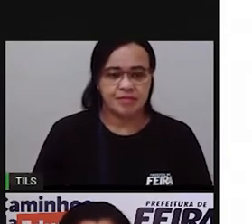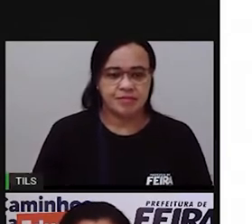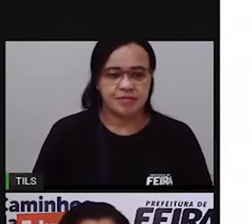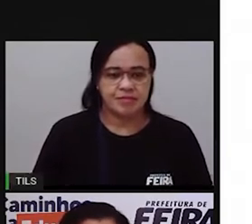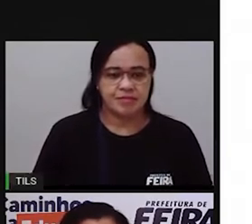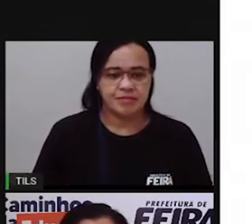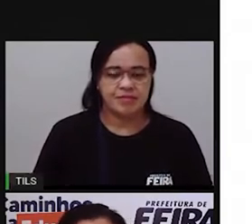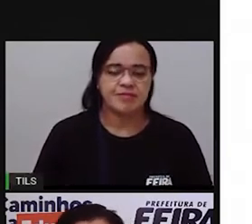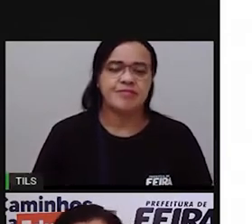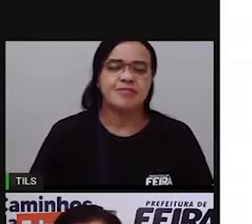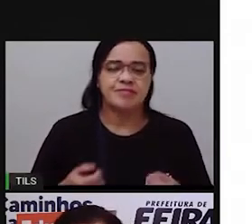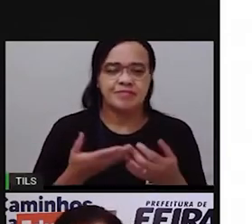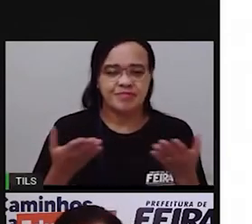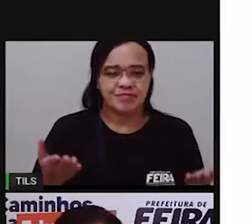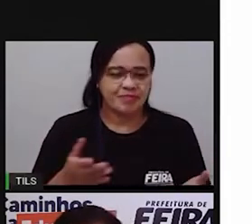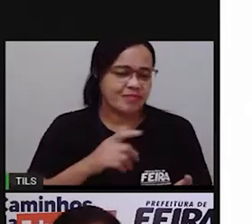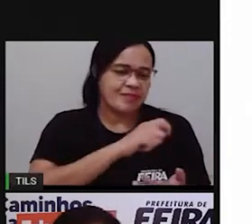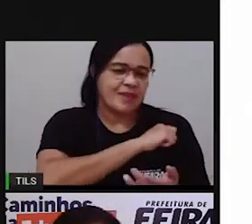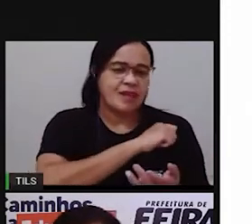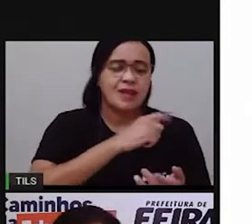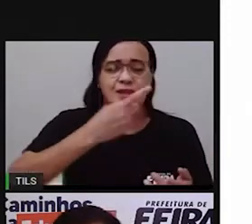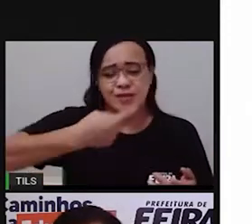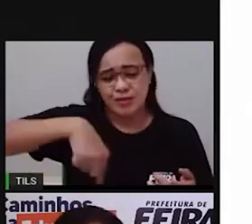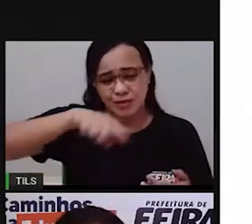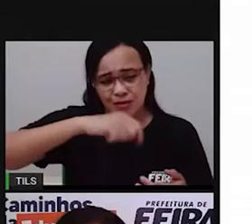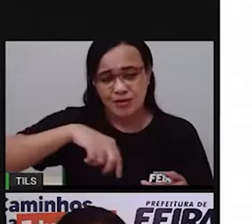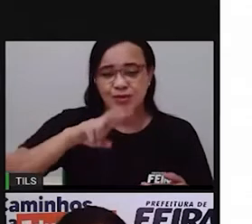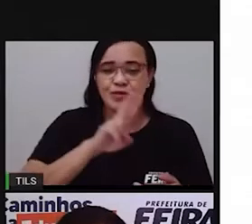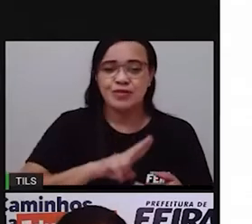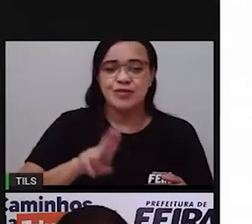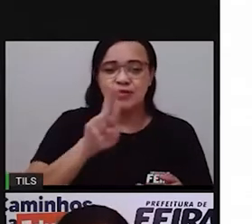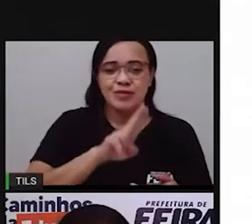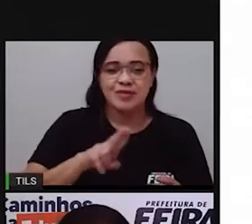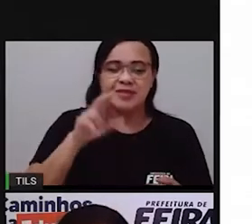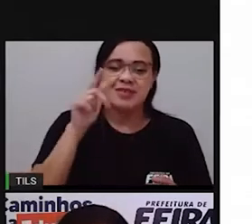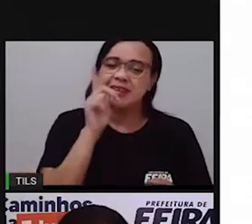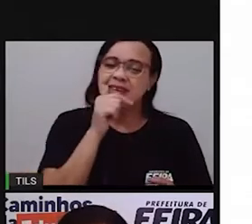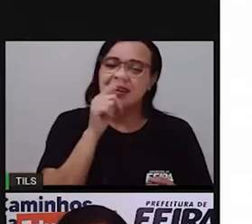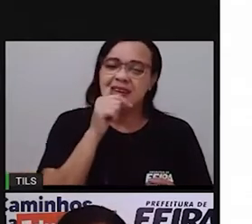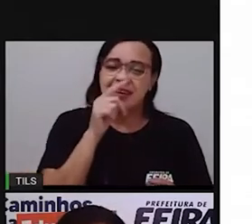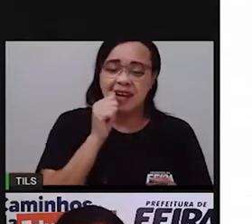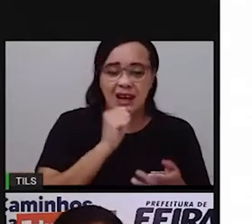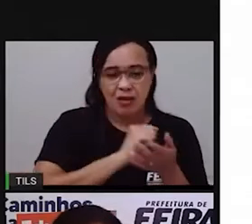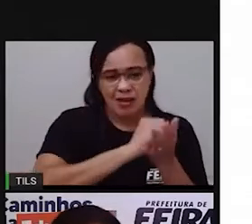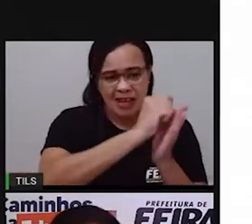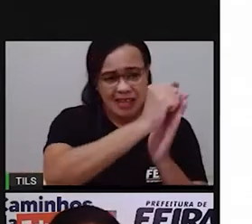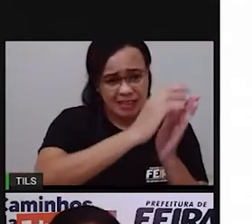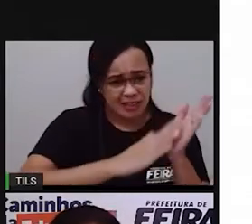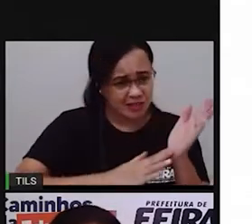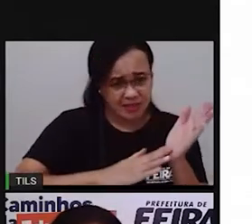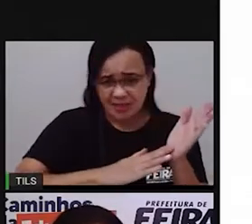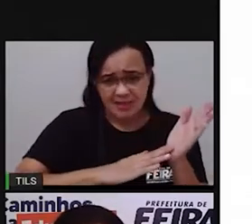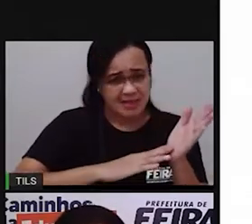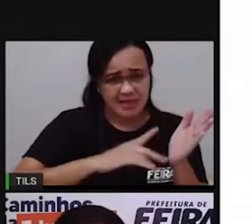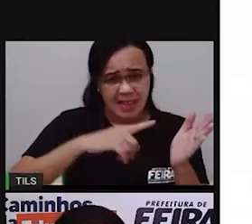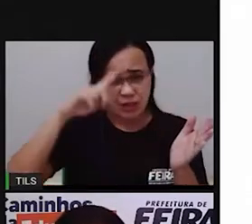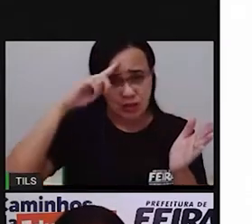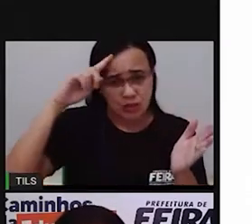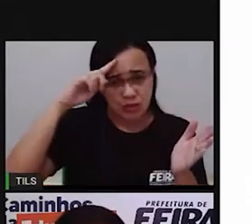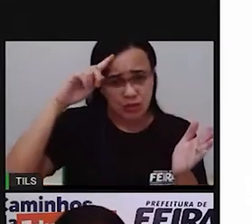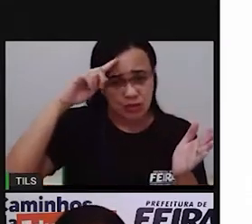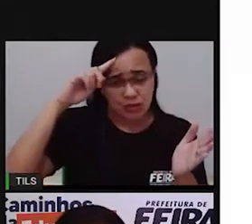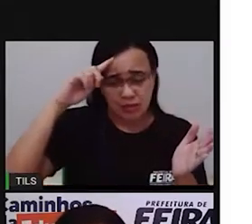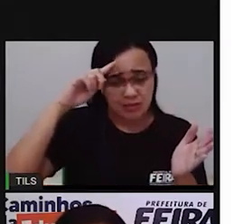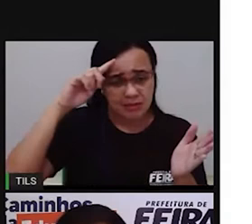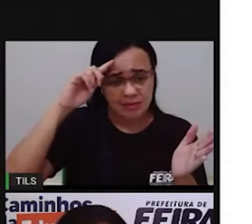Crianças, nós utilizamos a água em diversas atividades diárias. Em todo momento, a gente está utilizando a